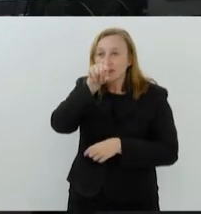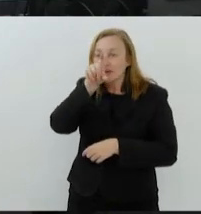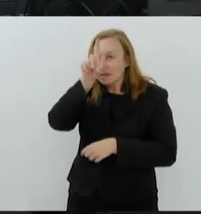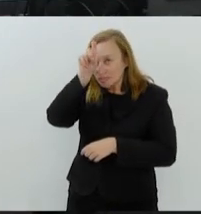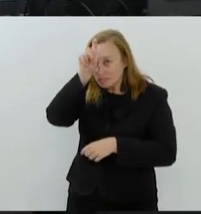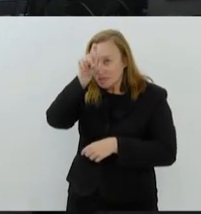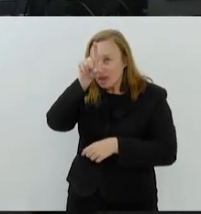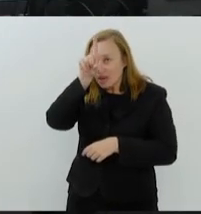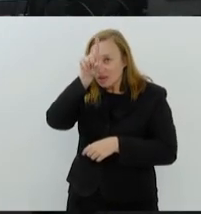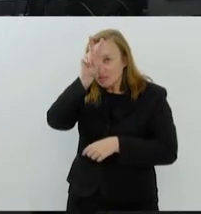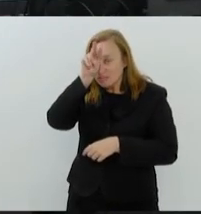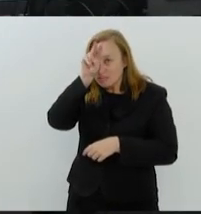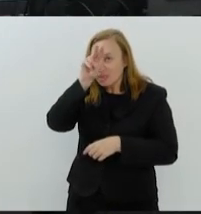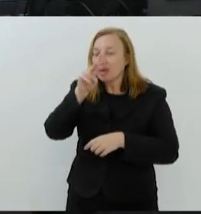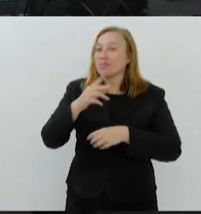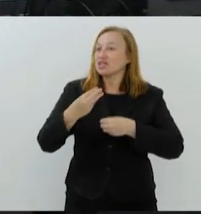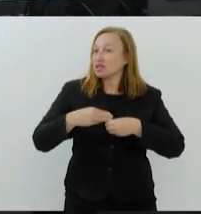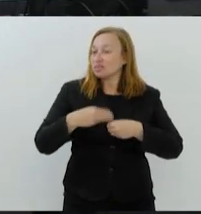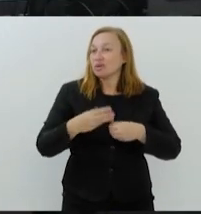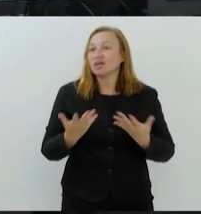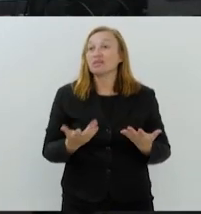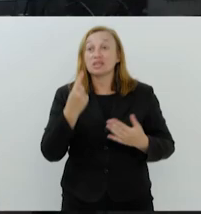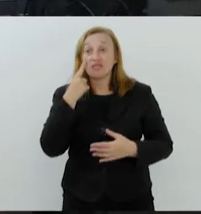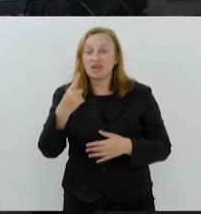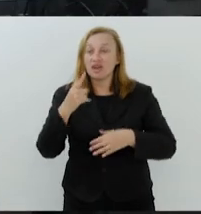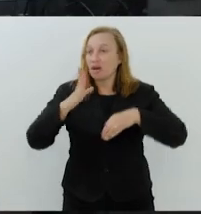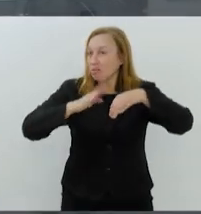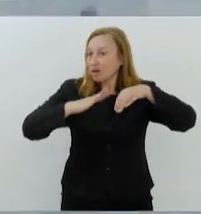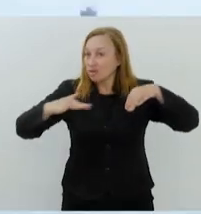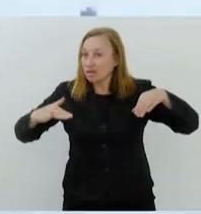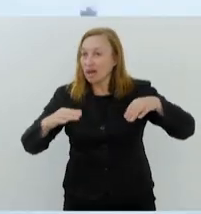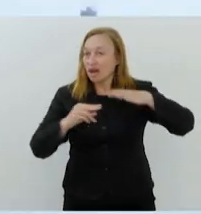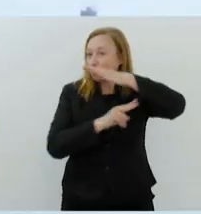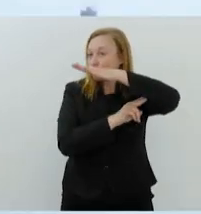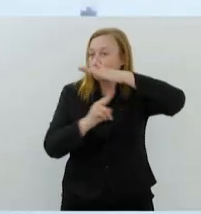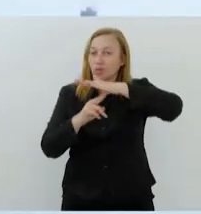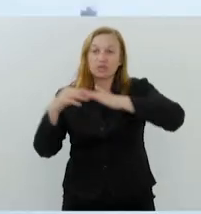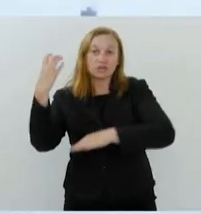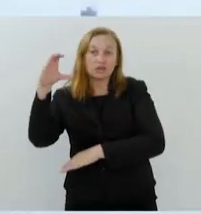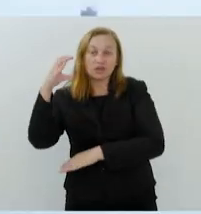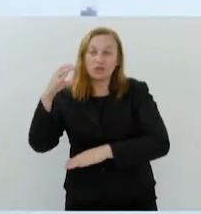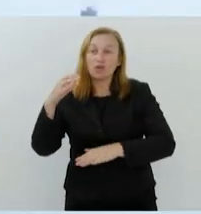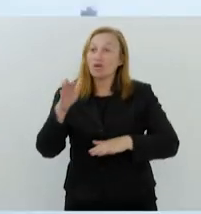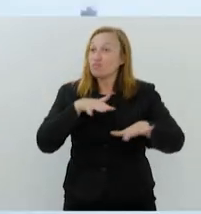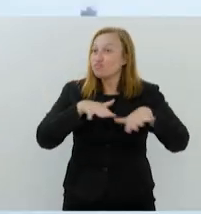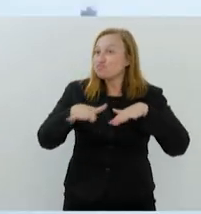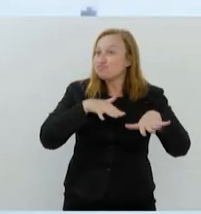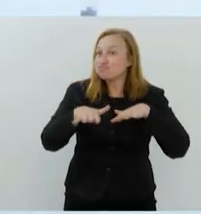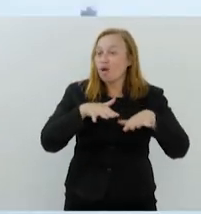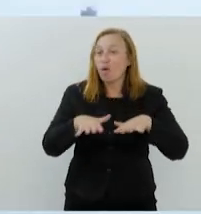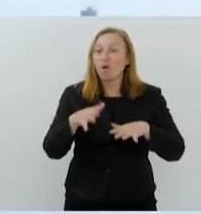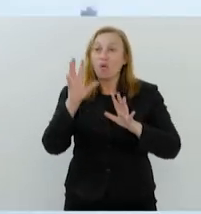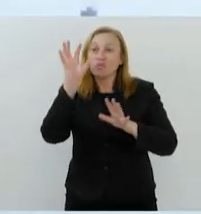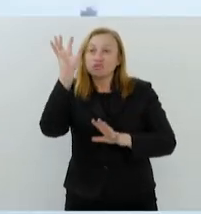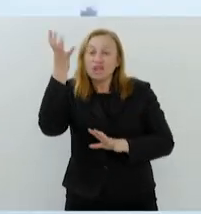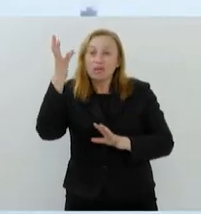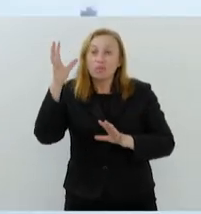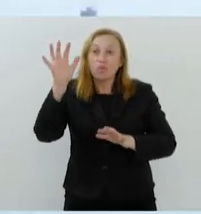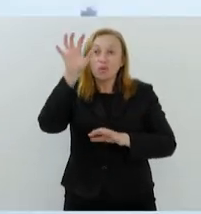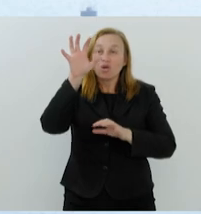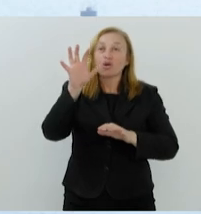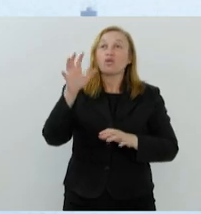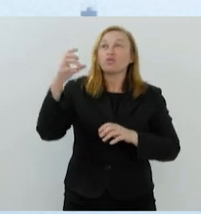como está o tempo aqui no Rio de Janeiro. Você vê imagens da Baía de Guanabara, Ponte Rio Niterói com muito movimento. O tempo amanheceu com sol.